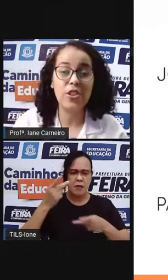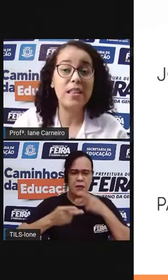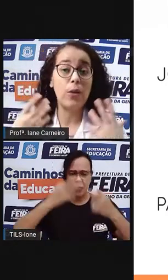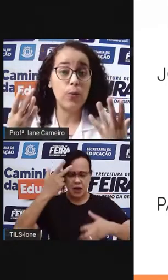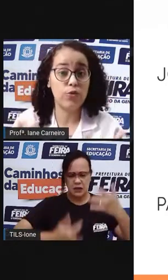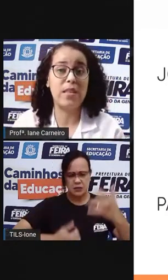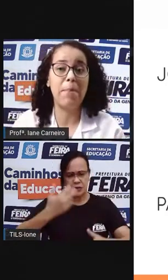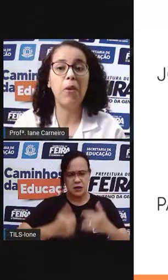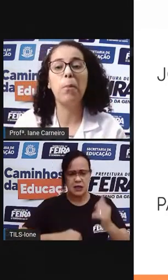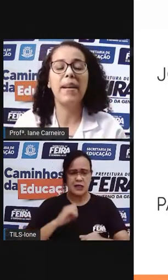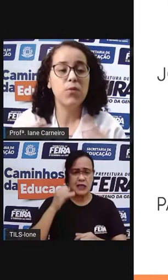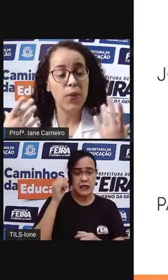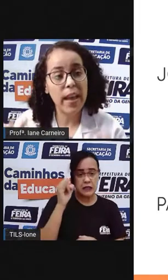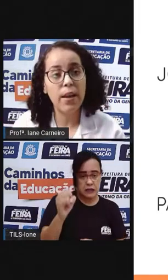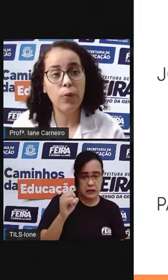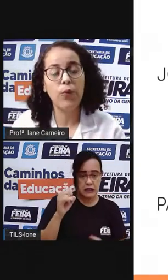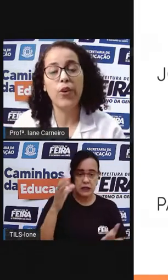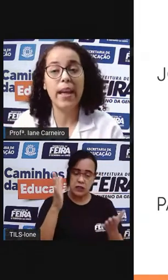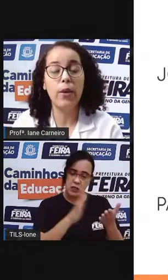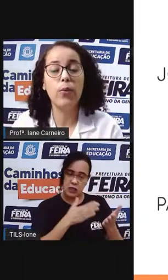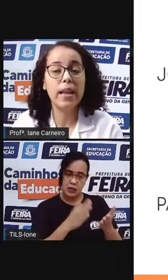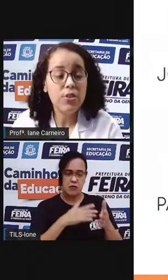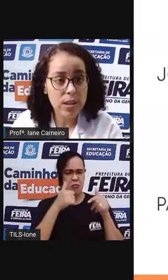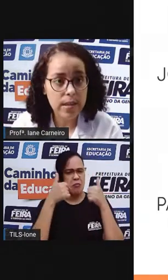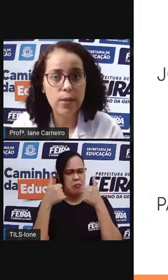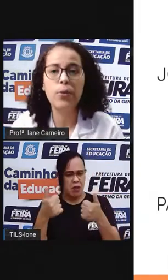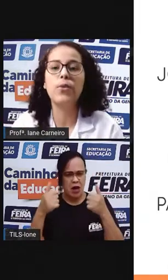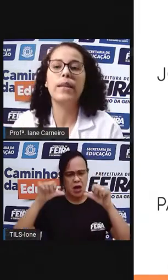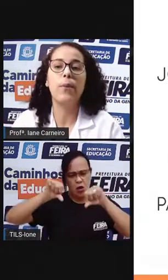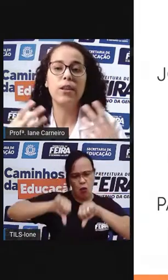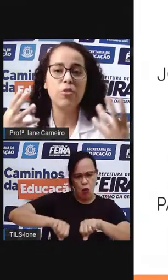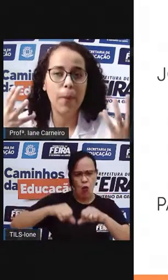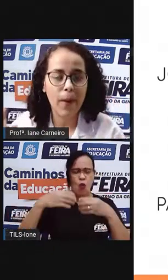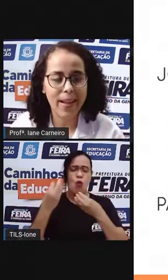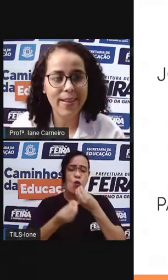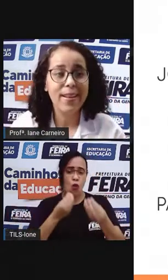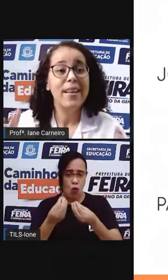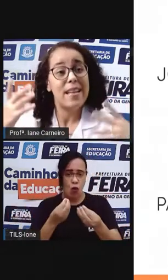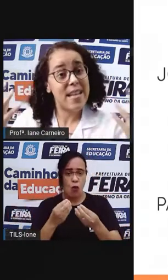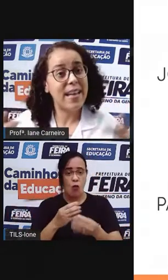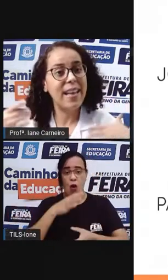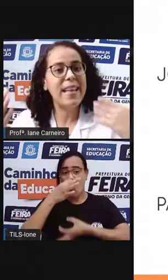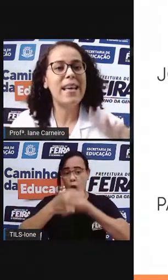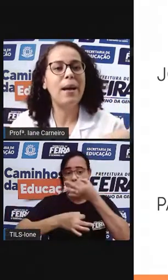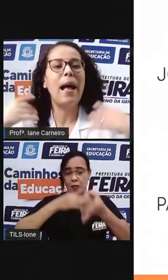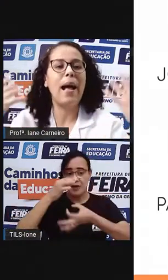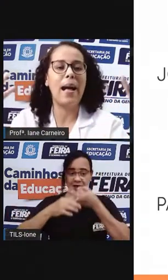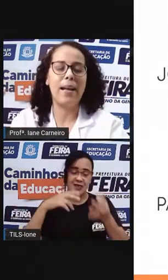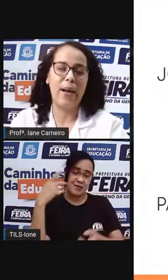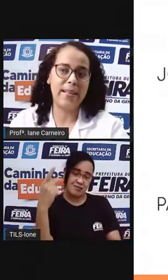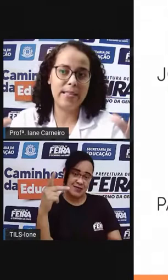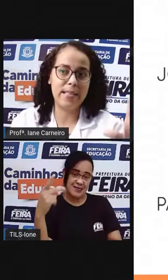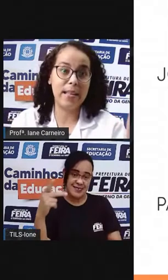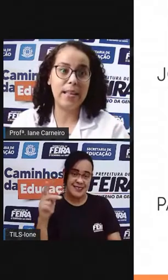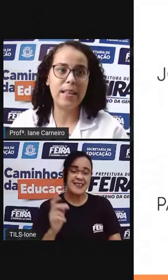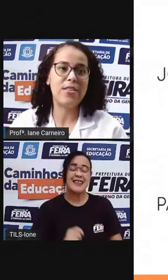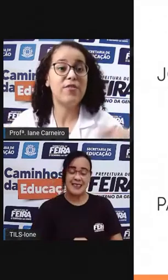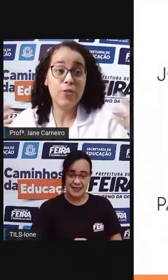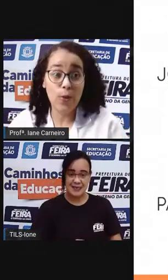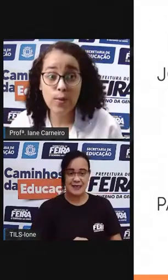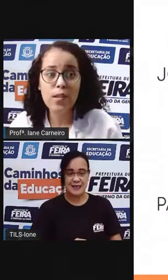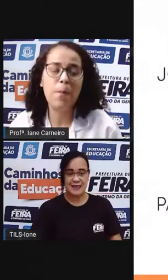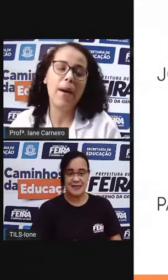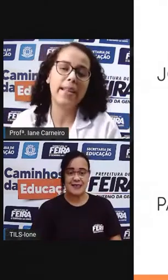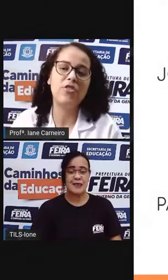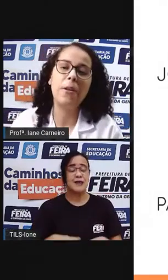corrigir. Então, José Paulo Paes foi um grande escritor, um grande poeta, e ele lia as escritas